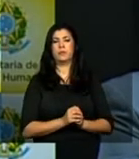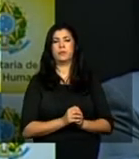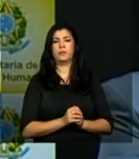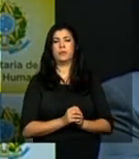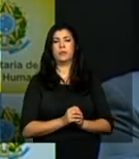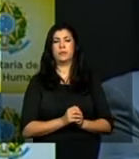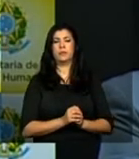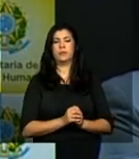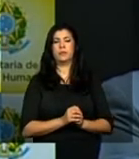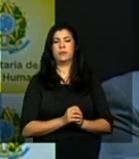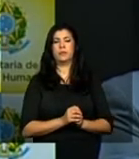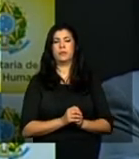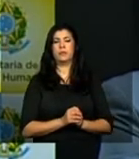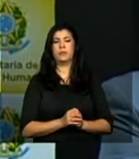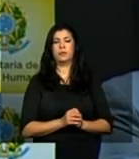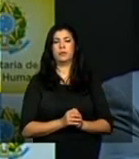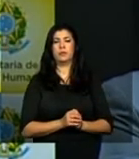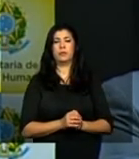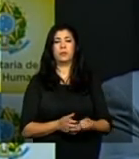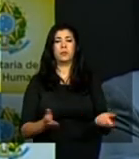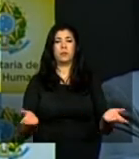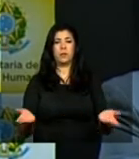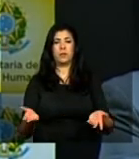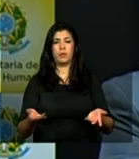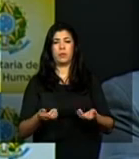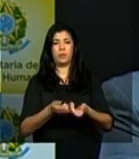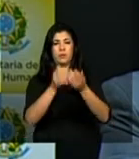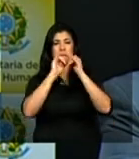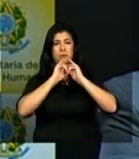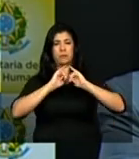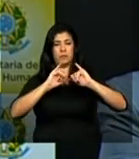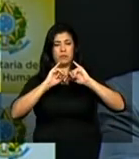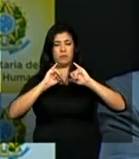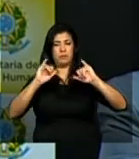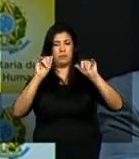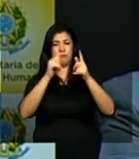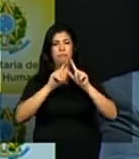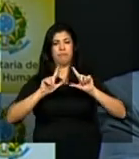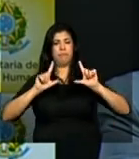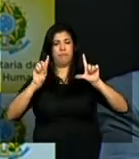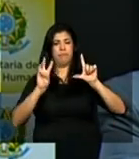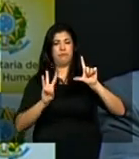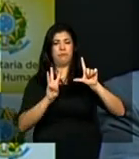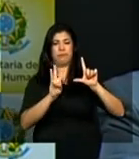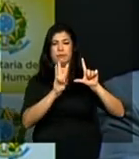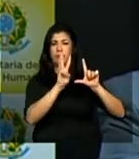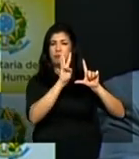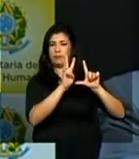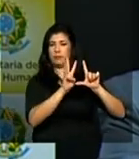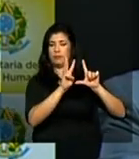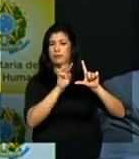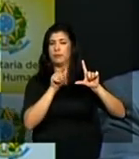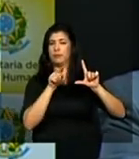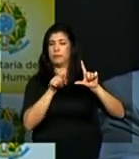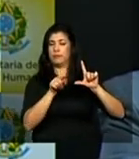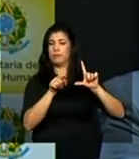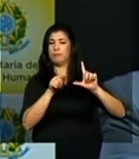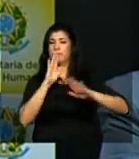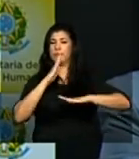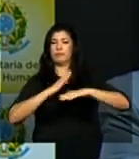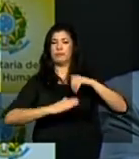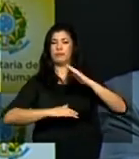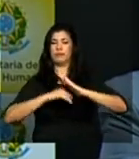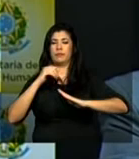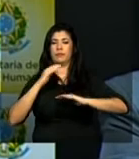o lançamento deste portal é uma é uma das ações